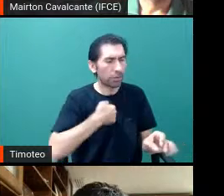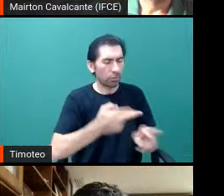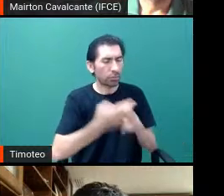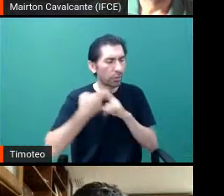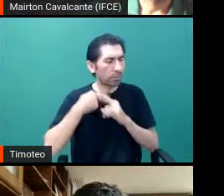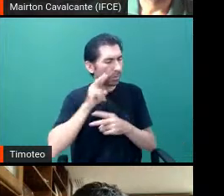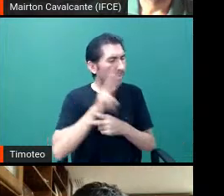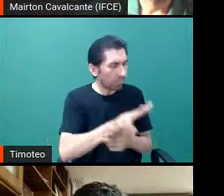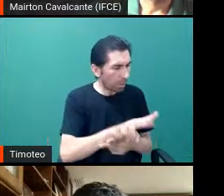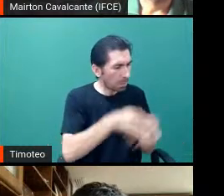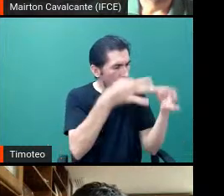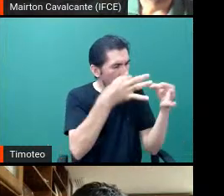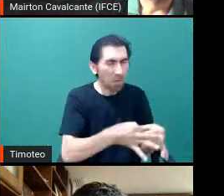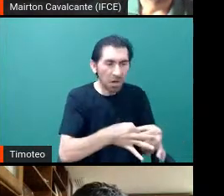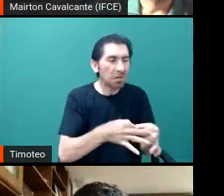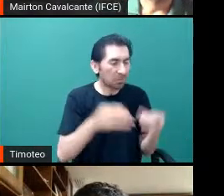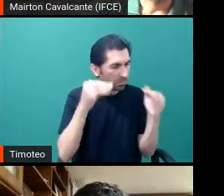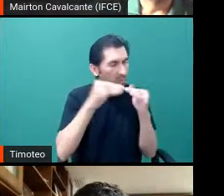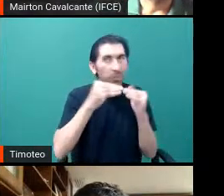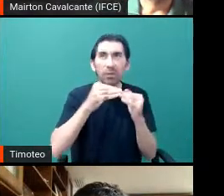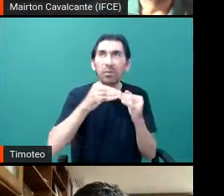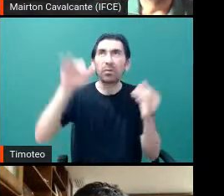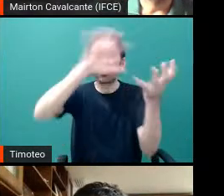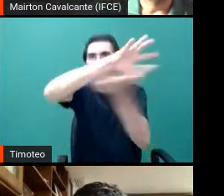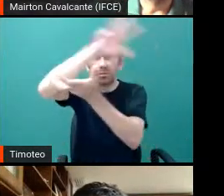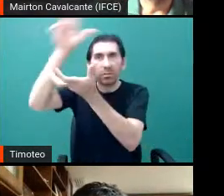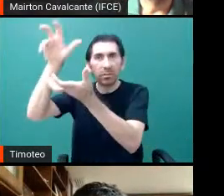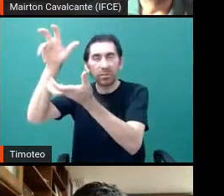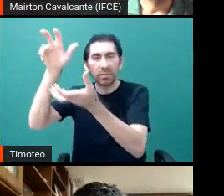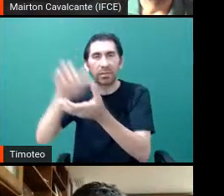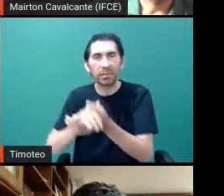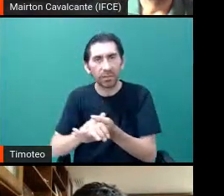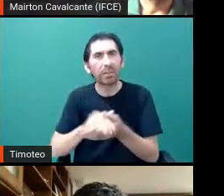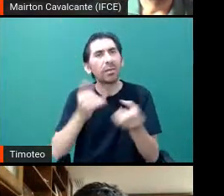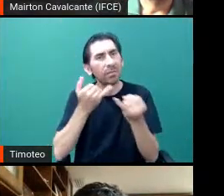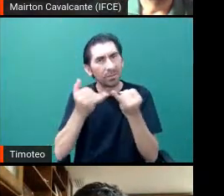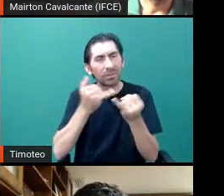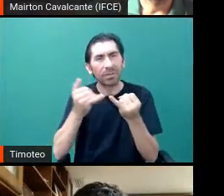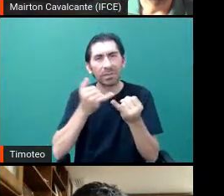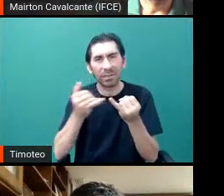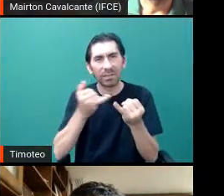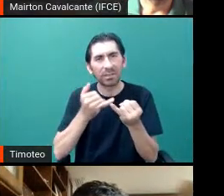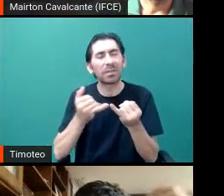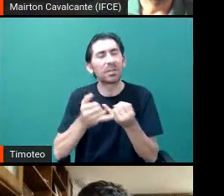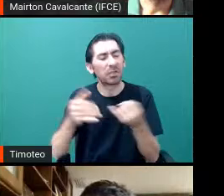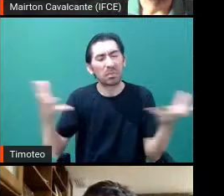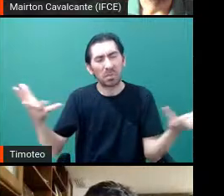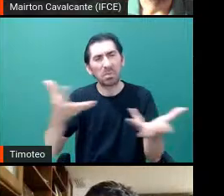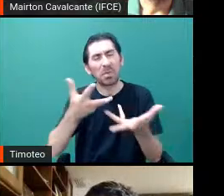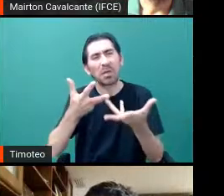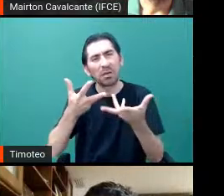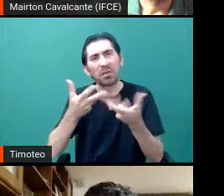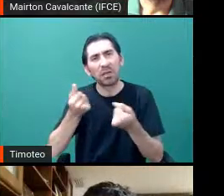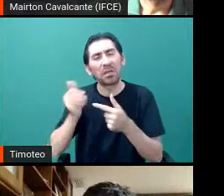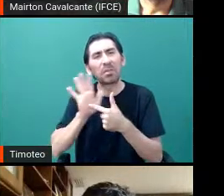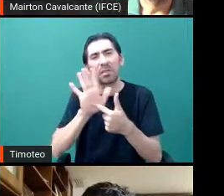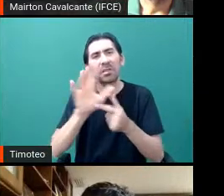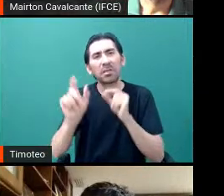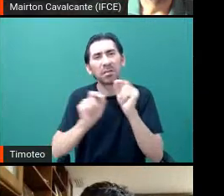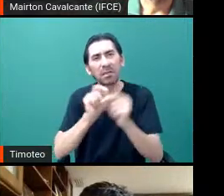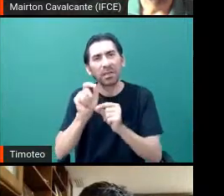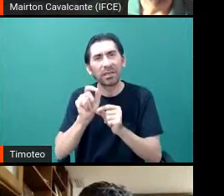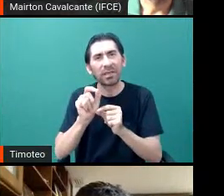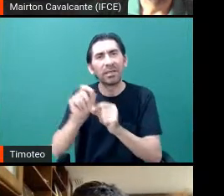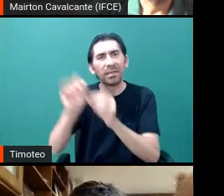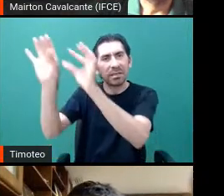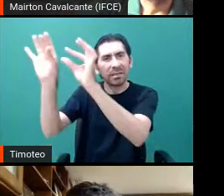eu não trouxe nenhuma aqui para mostrar para vocês, mas as semelhanças é absolutamente fantásticas, mostrando que a gente, pelo menos em primeira